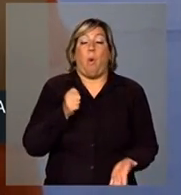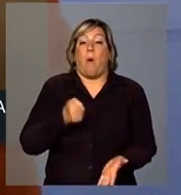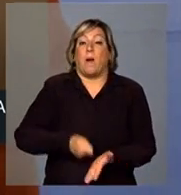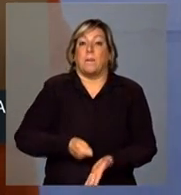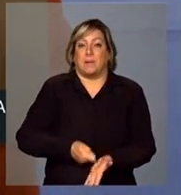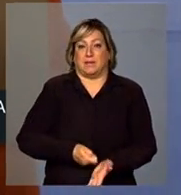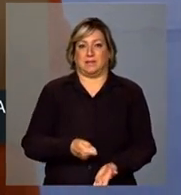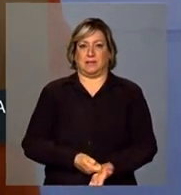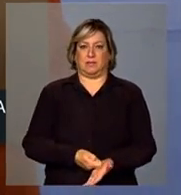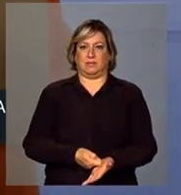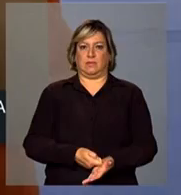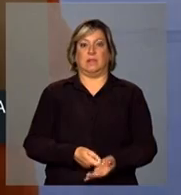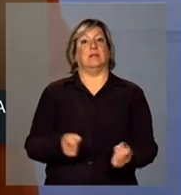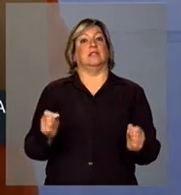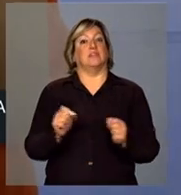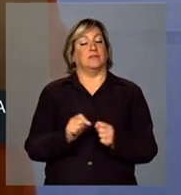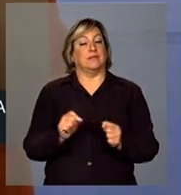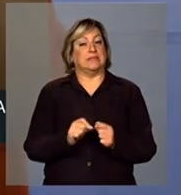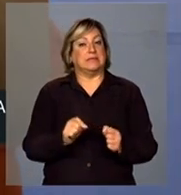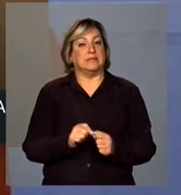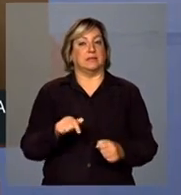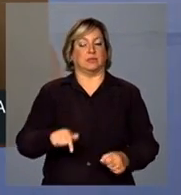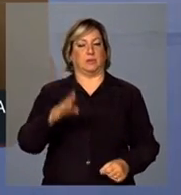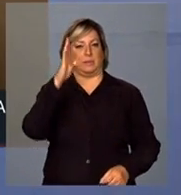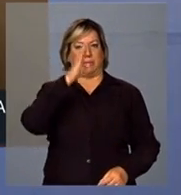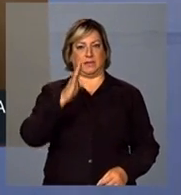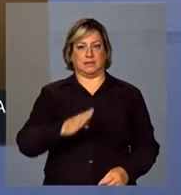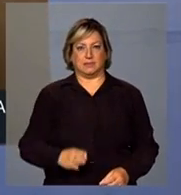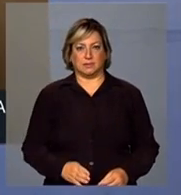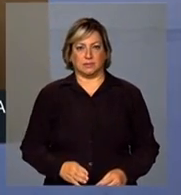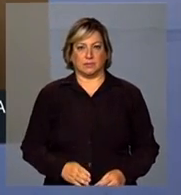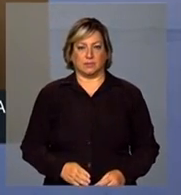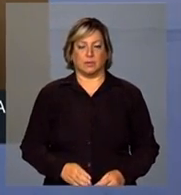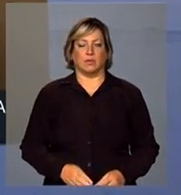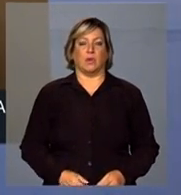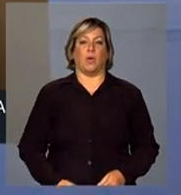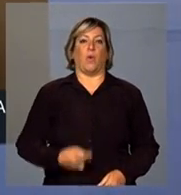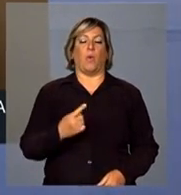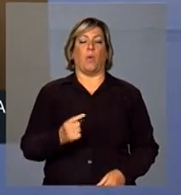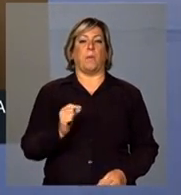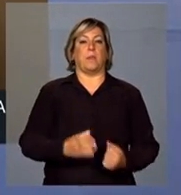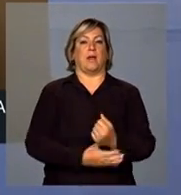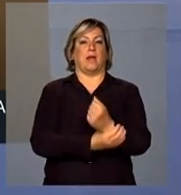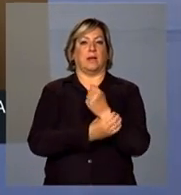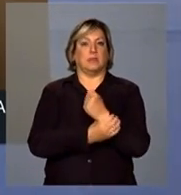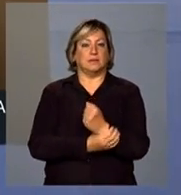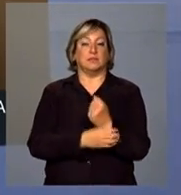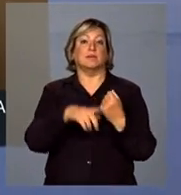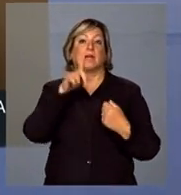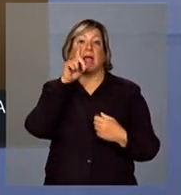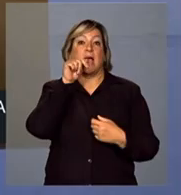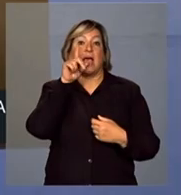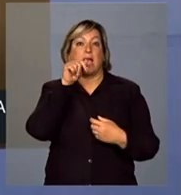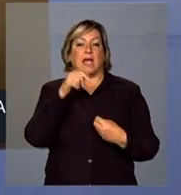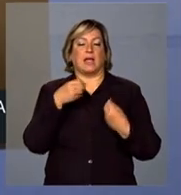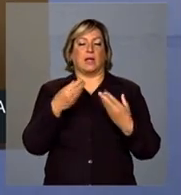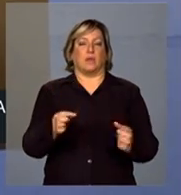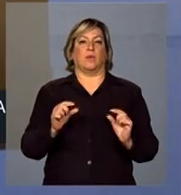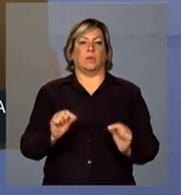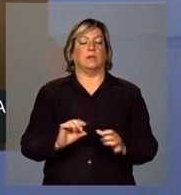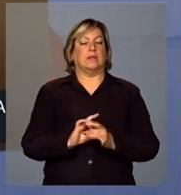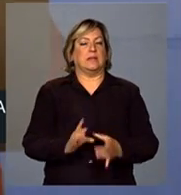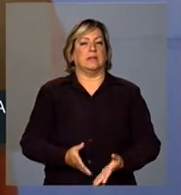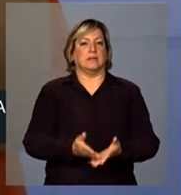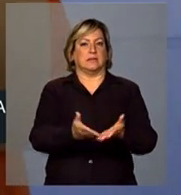de construir no Brasil uma garantia de água que permita